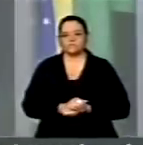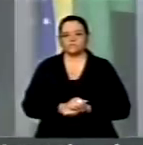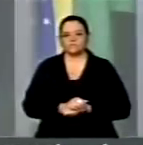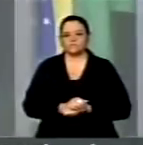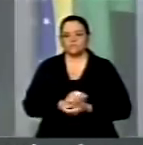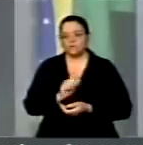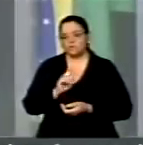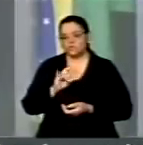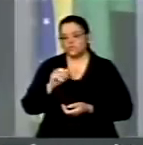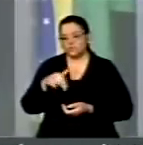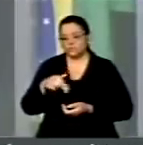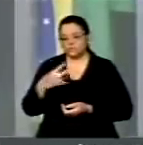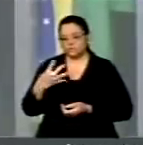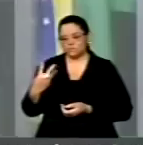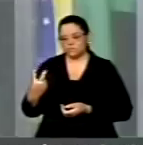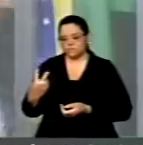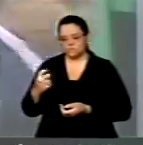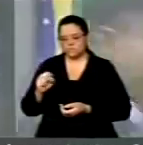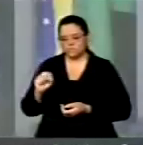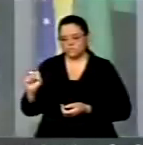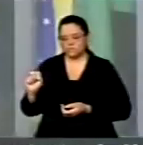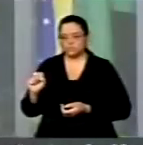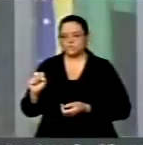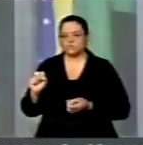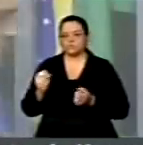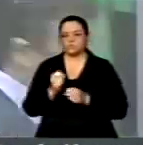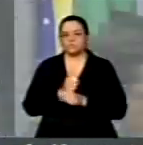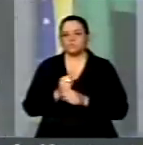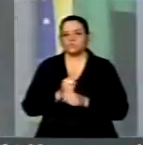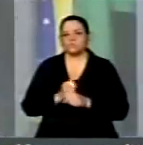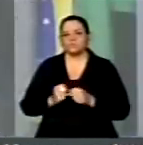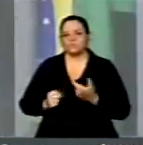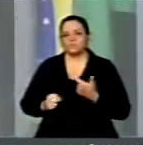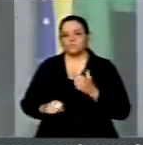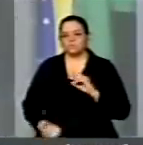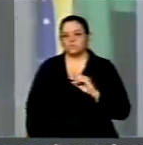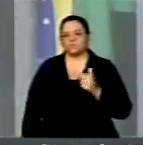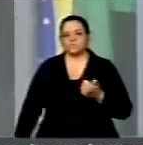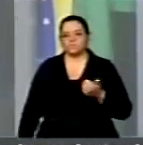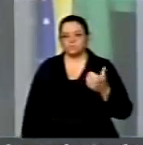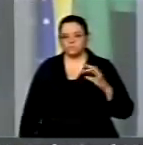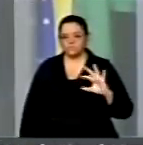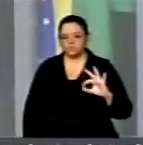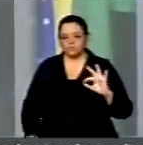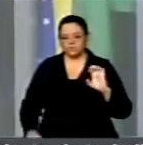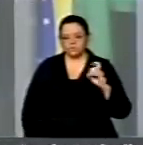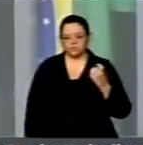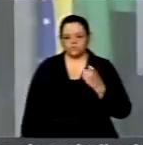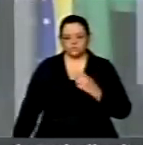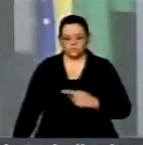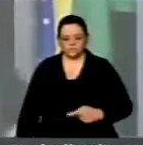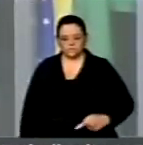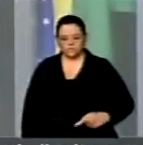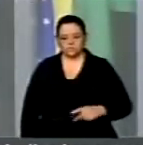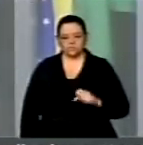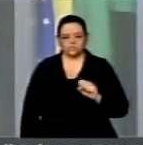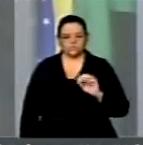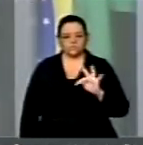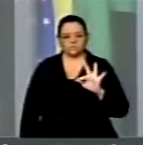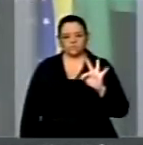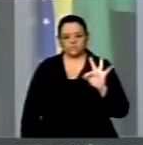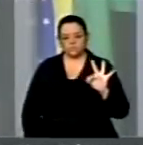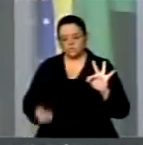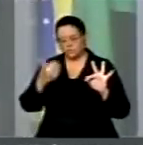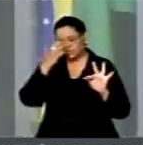4288 de 2010, do ex-presidente do Supremo, o